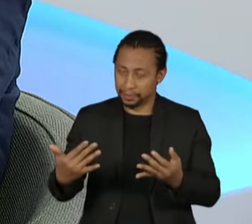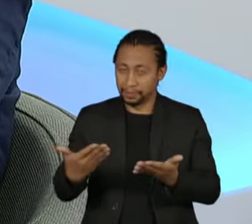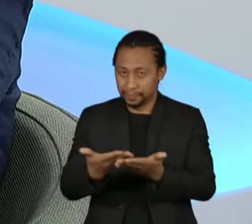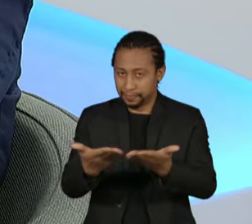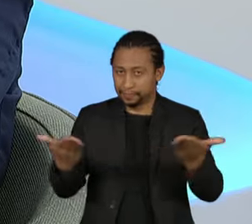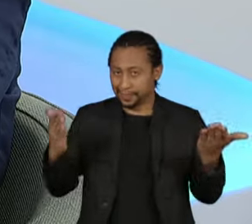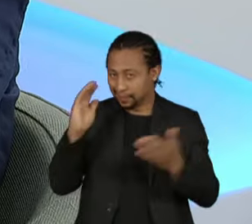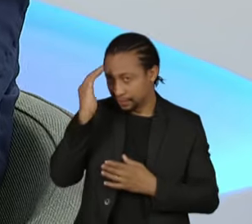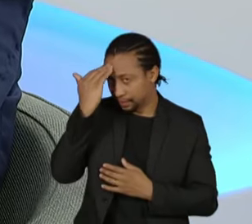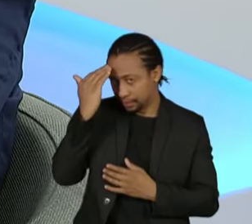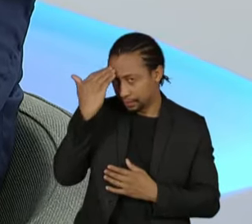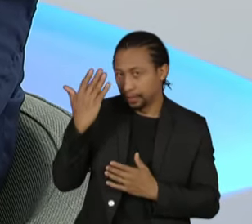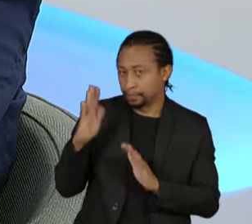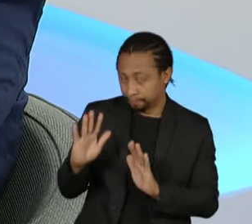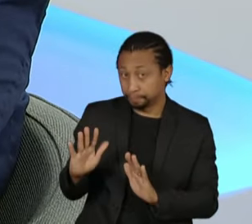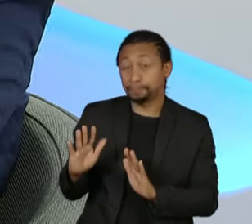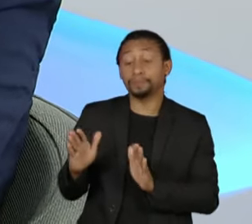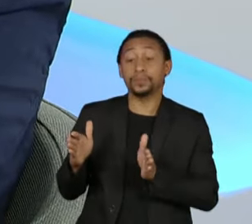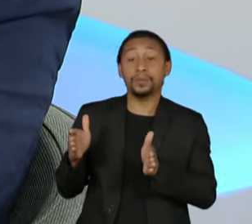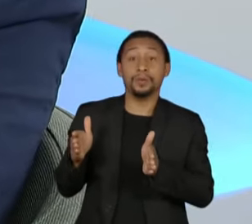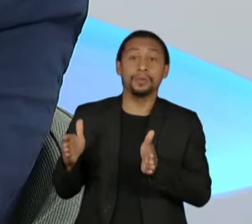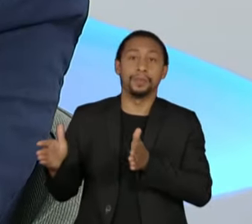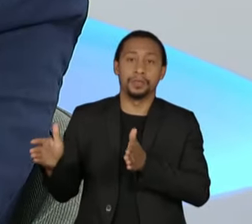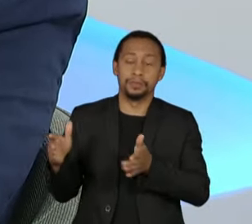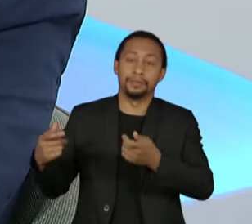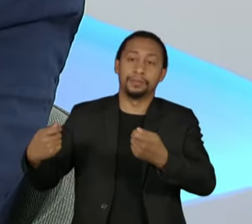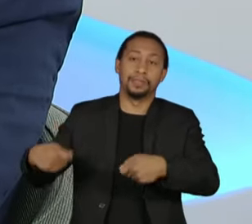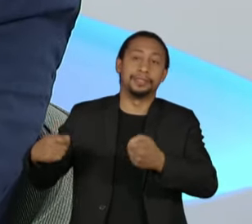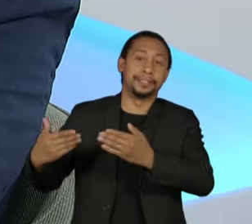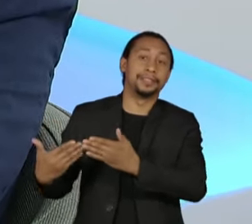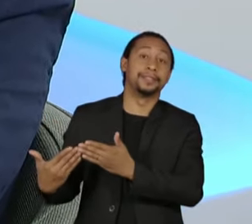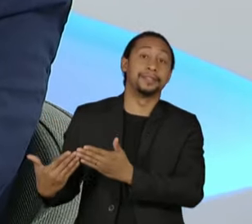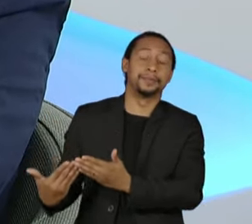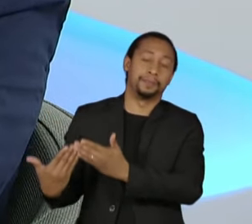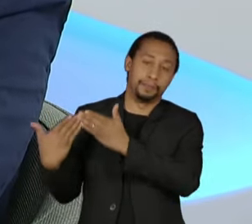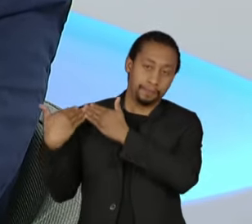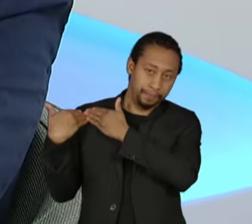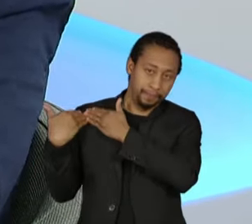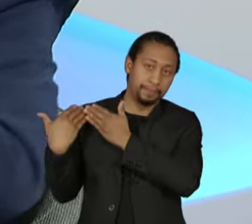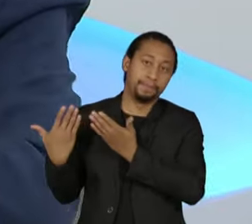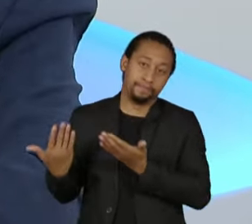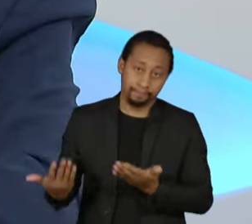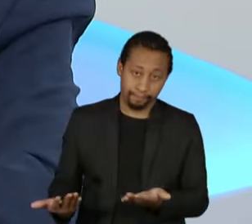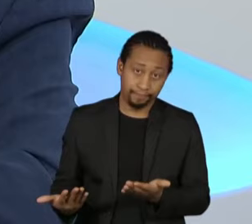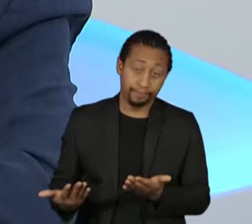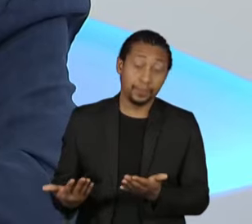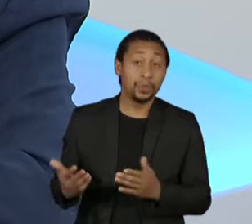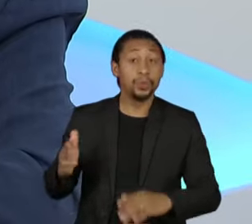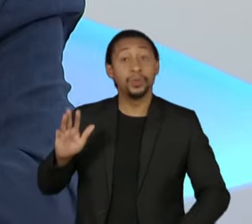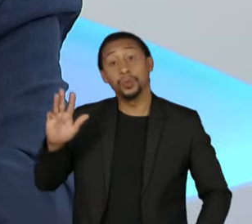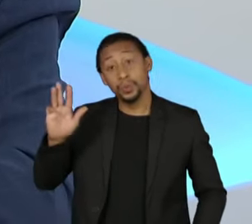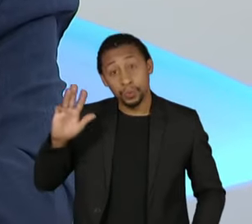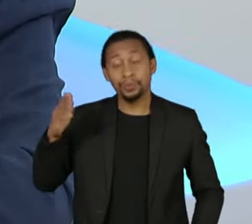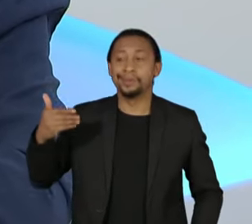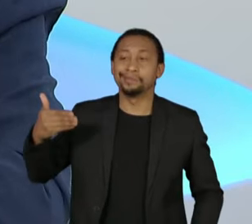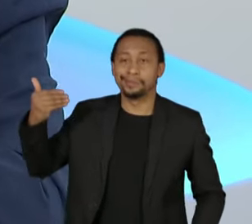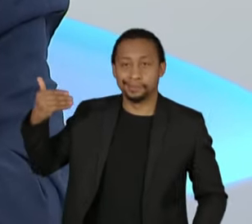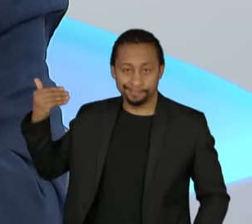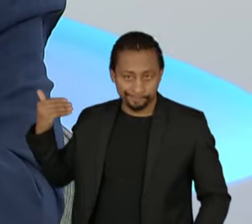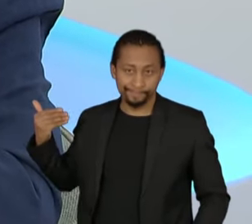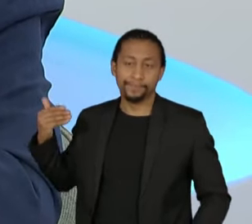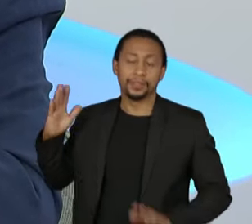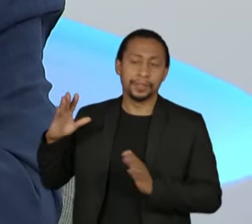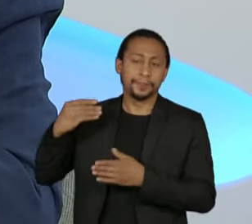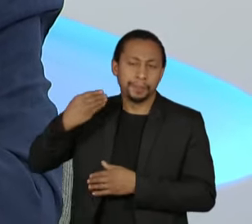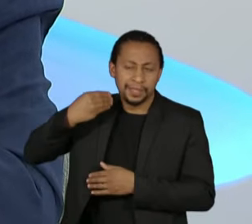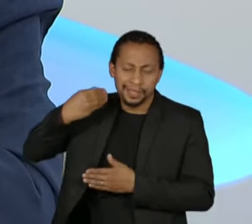ela exige realmente muita responsabilidade. O presidente Lula viveu o que ele viveu, na idade